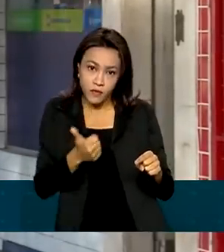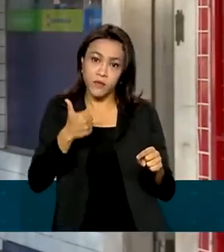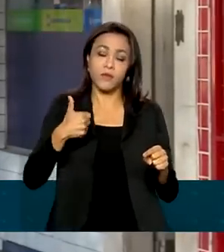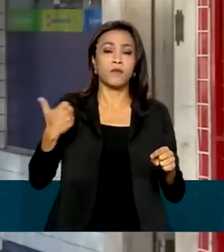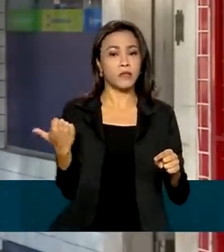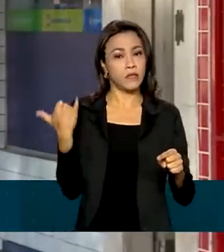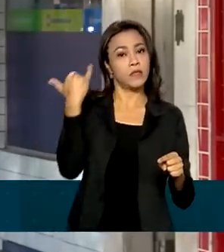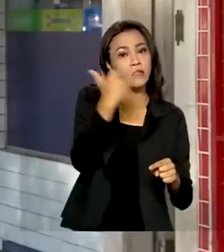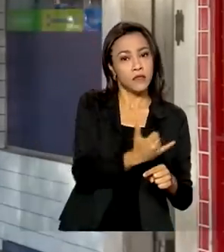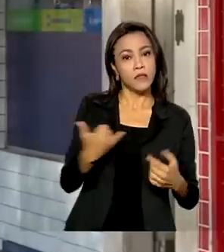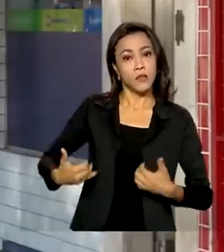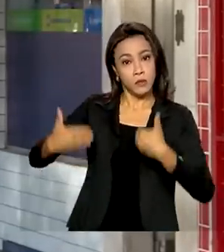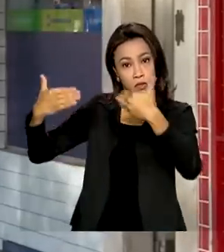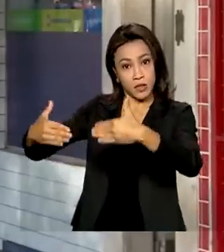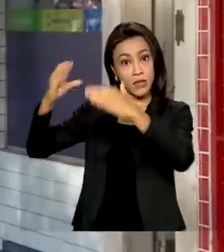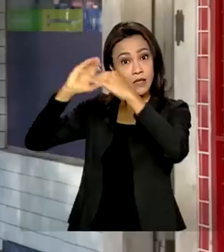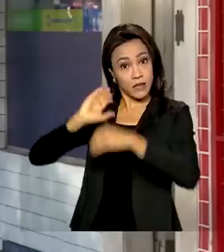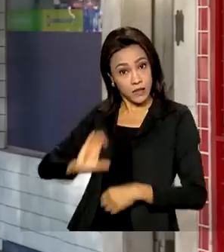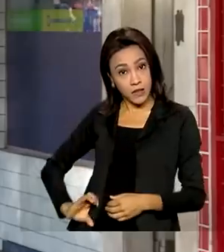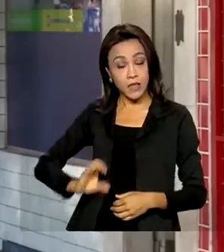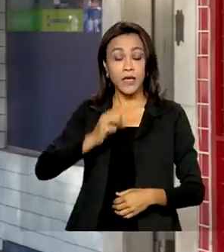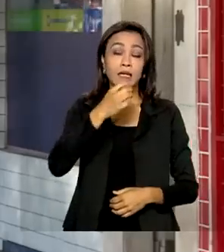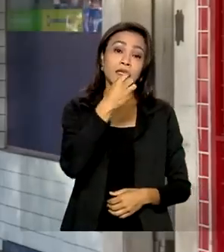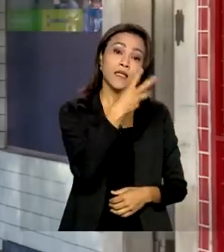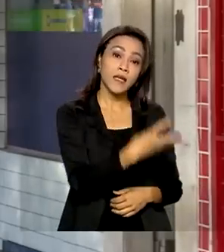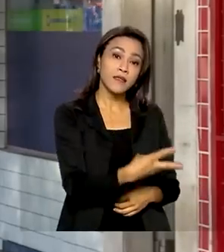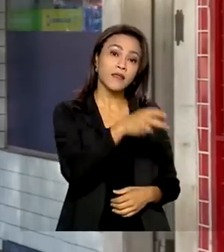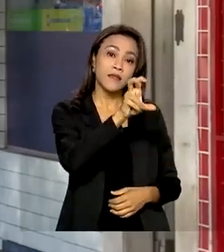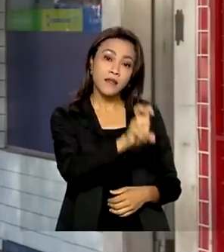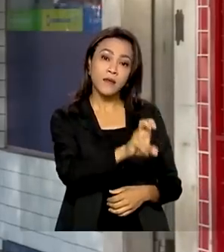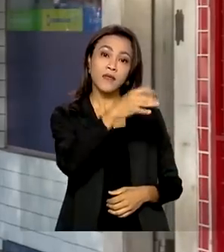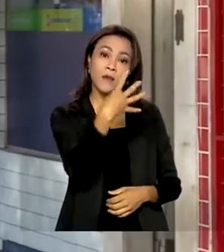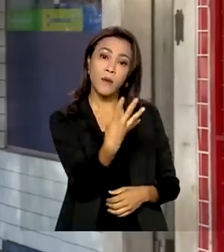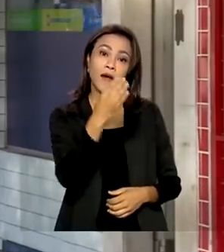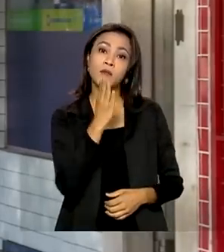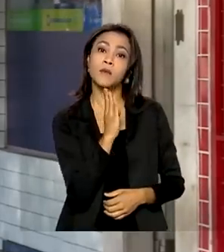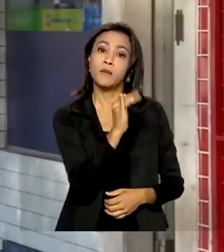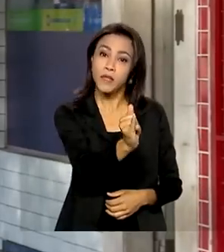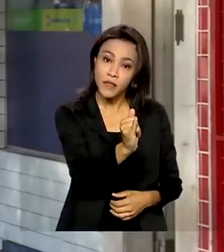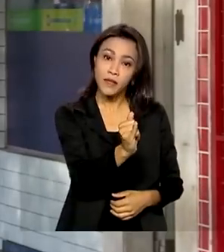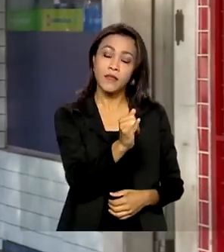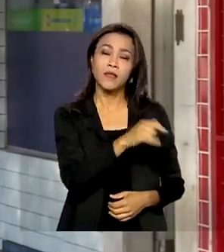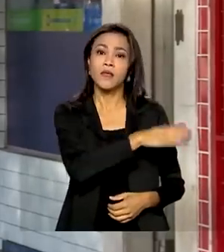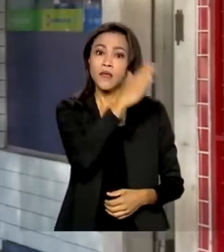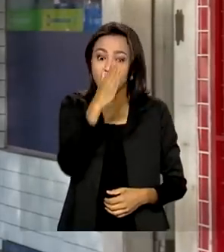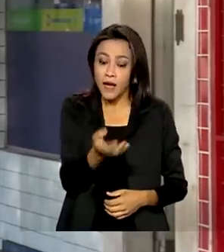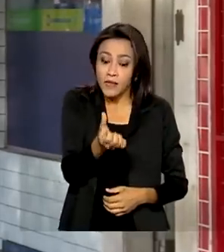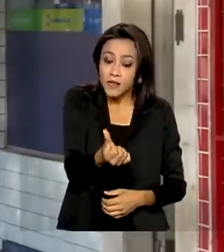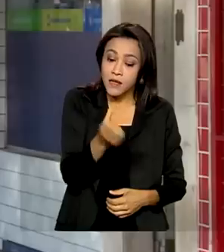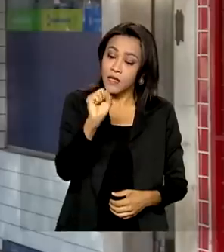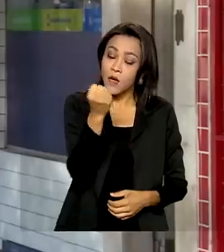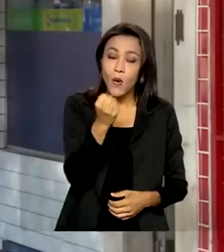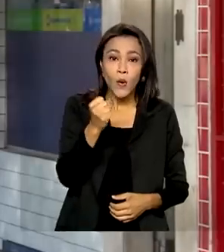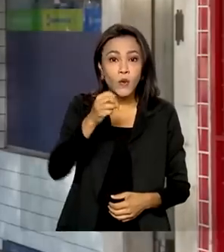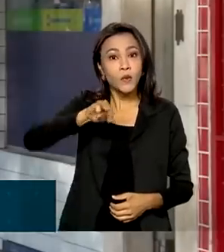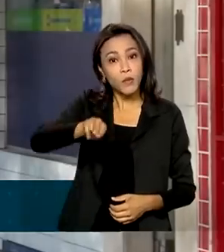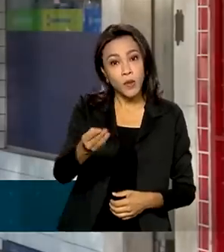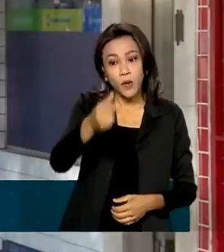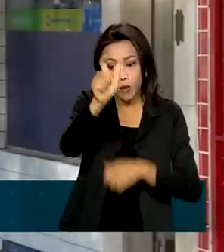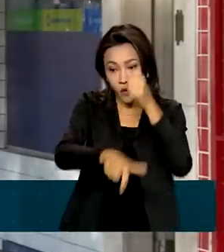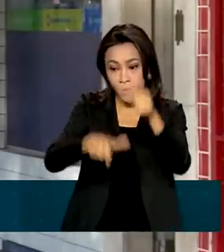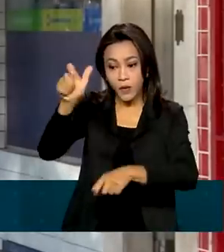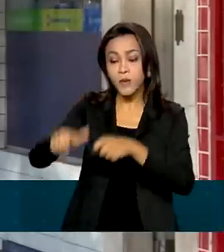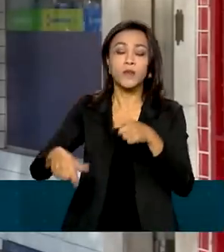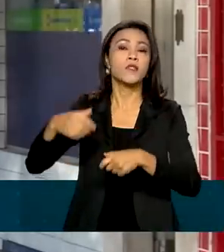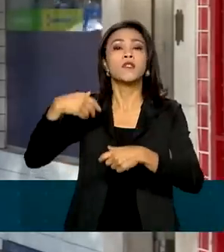Ministério da Cidadania, cerca de 354 bilhões a 68 milhões de trabalhadores informais,